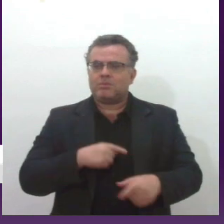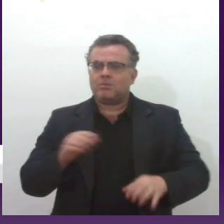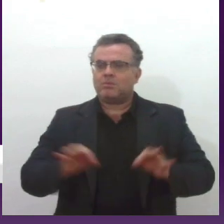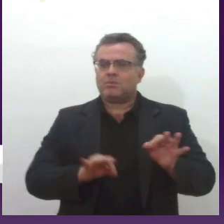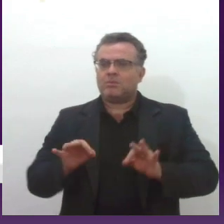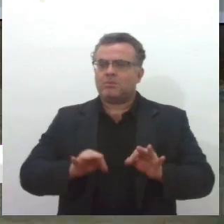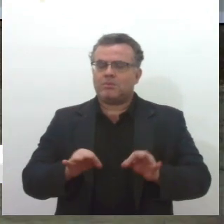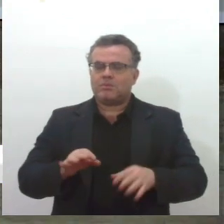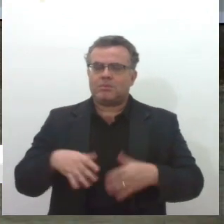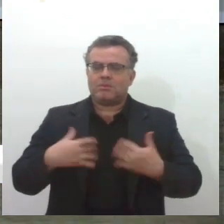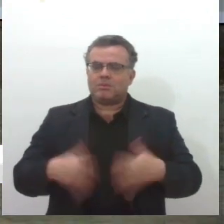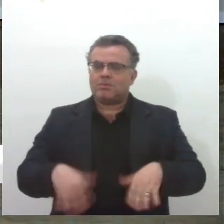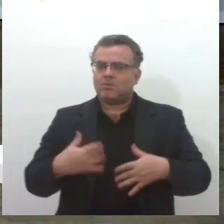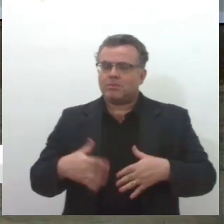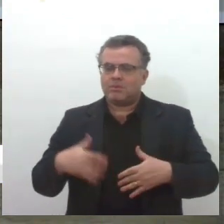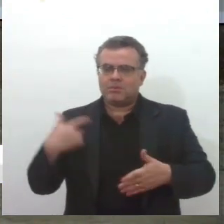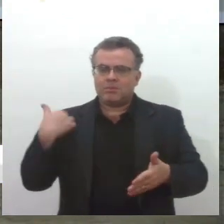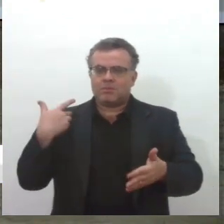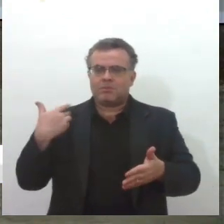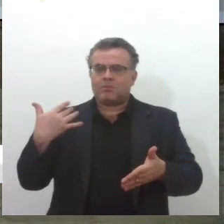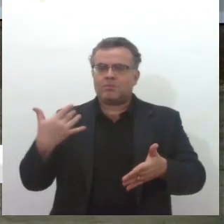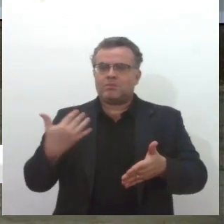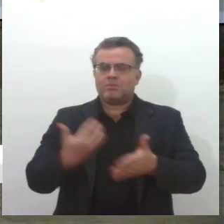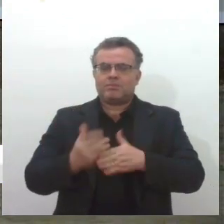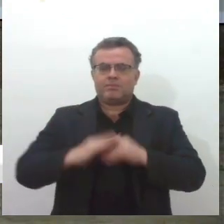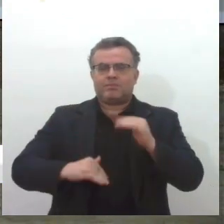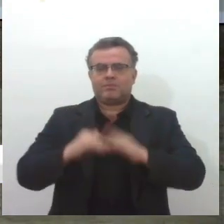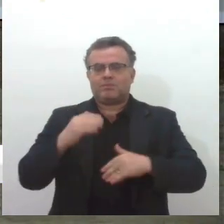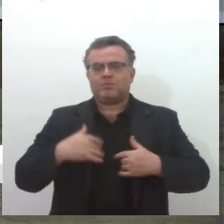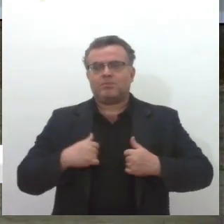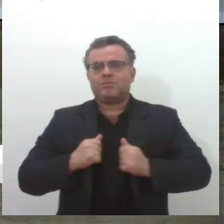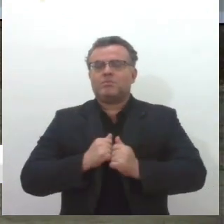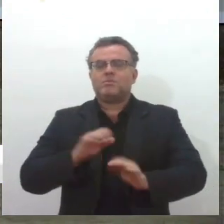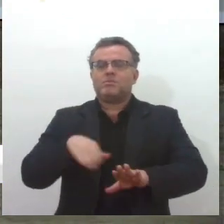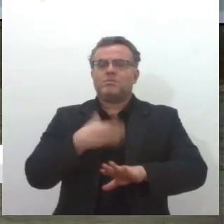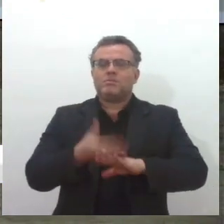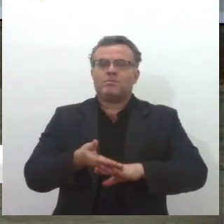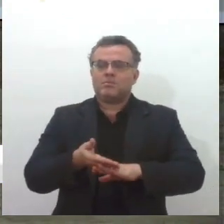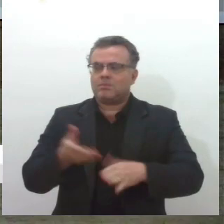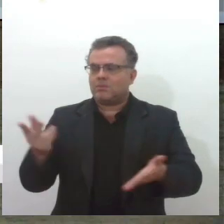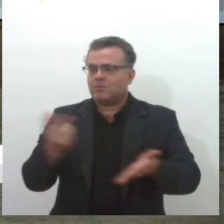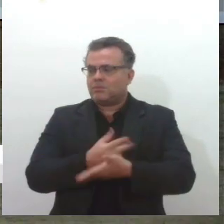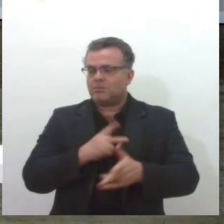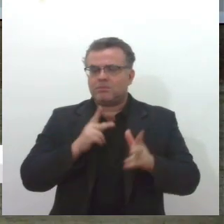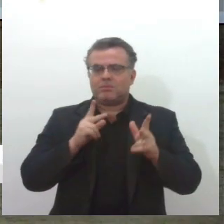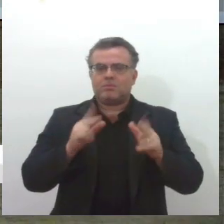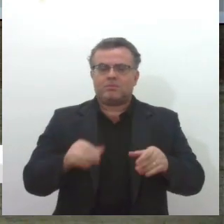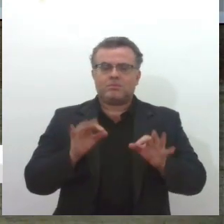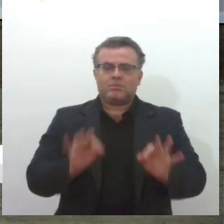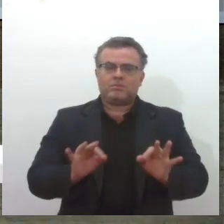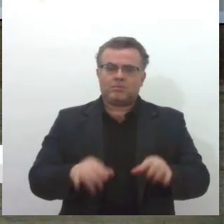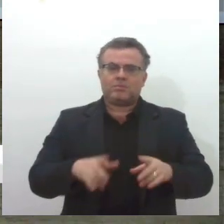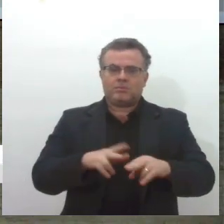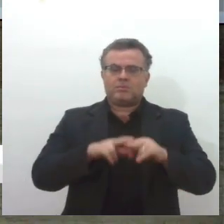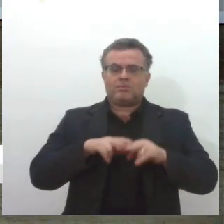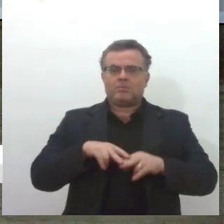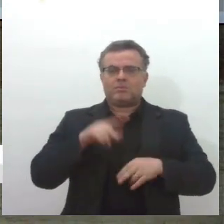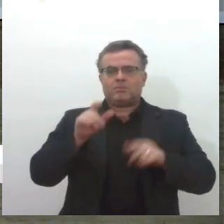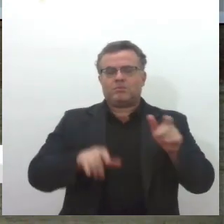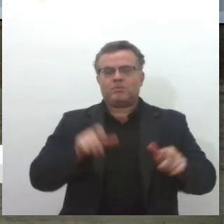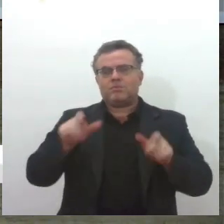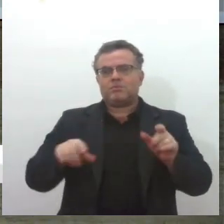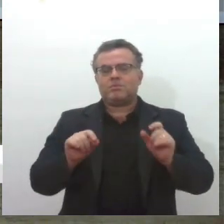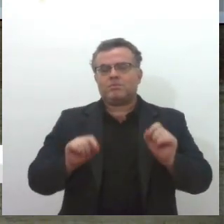A sua trajetória profissional, a perspectiva é que aconteça dessa forma, né? Justamente, mas as pessoas além acabam não